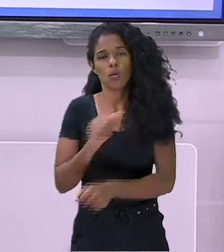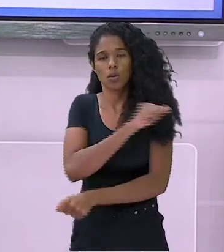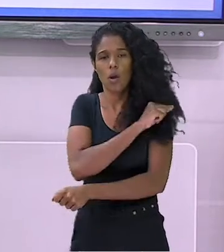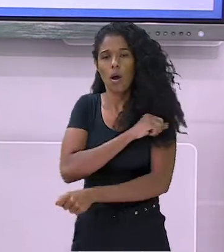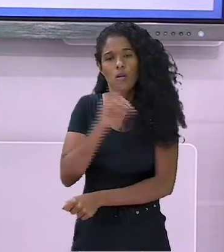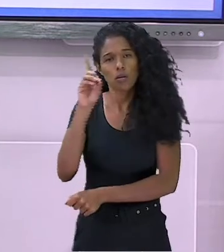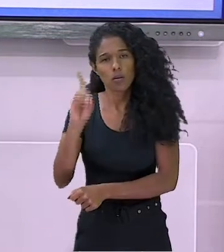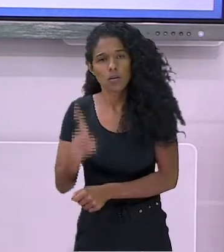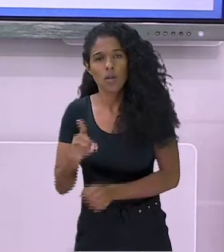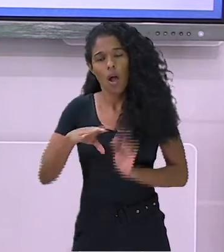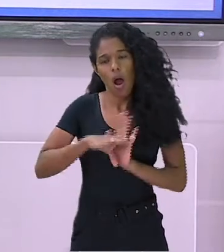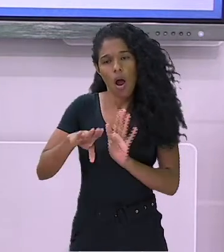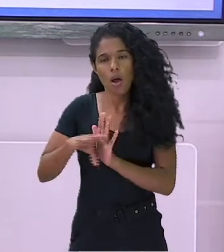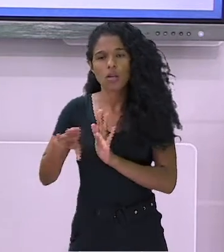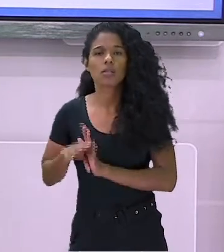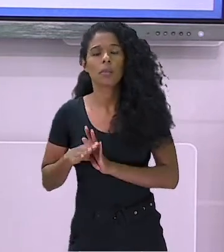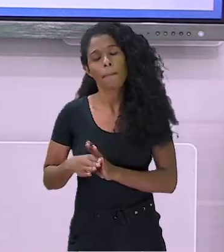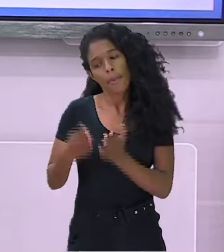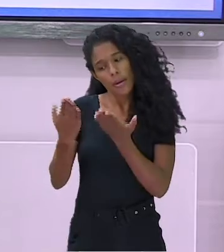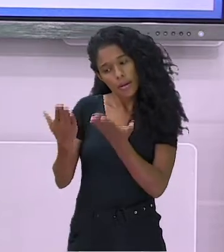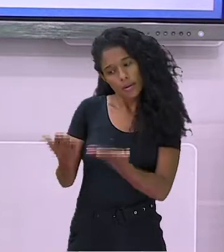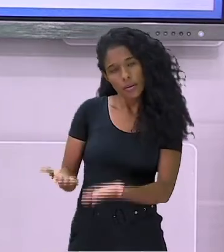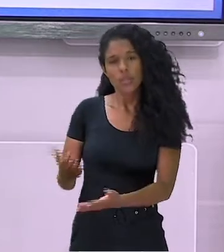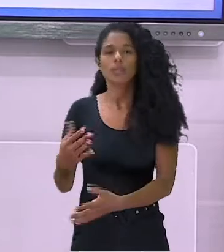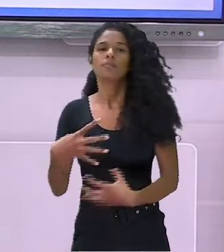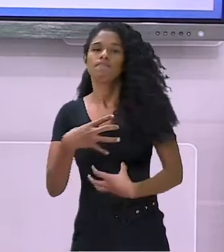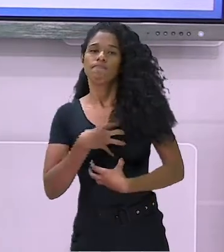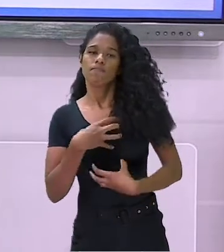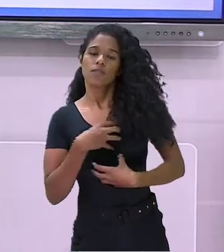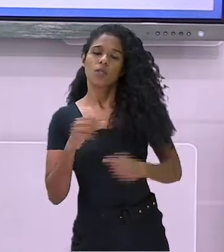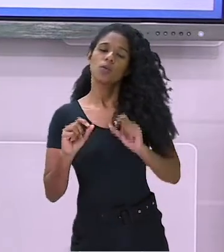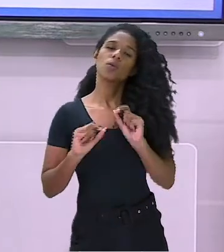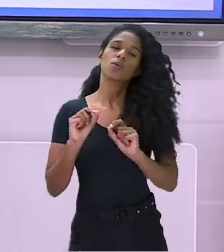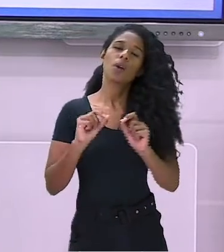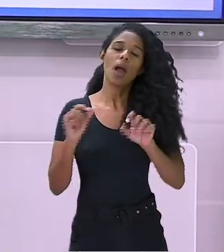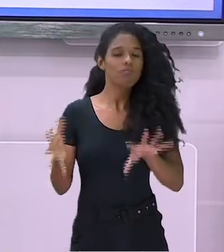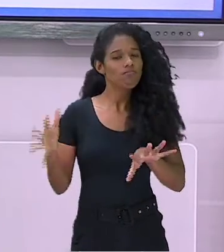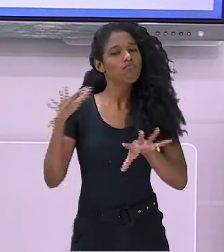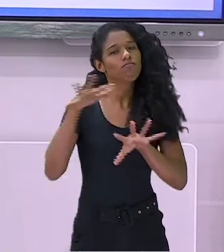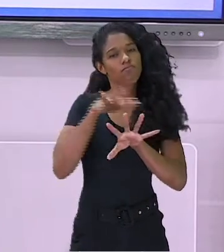alternativa ideal para que o aluno se sinta de fato incluído.